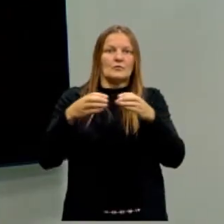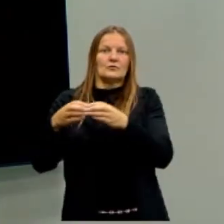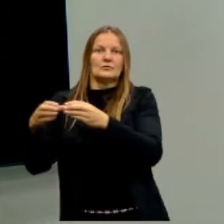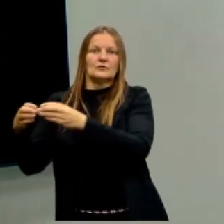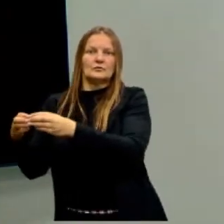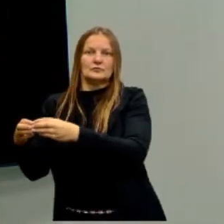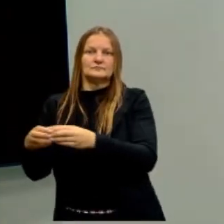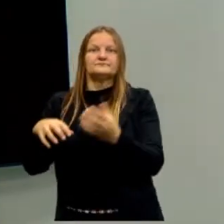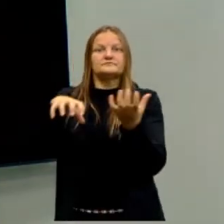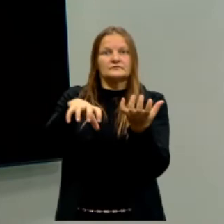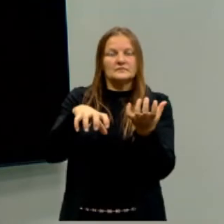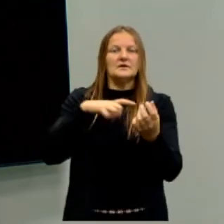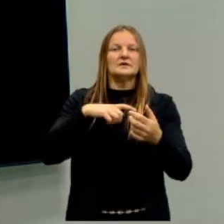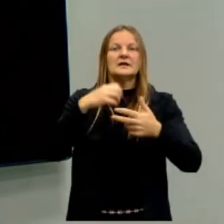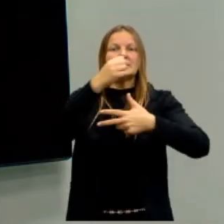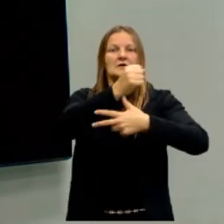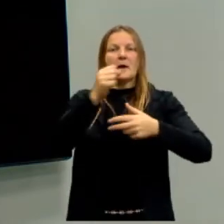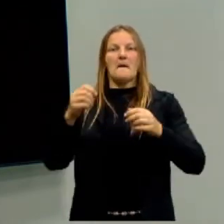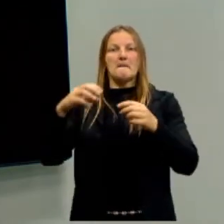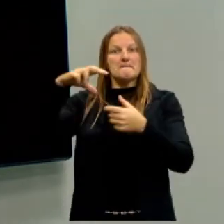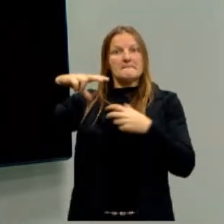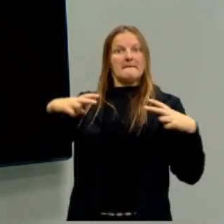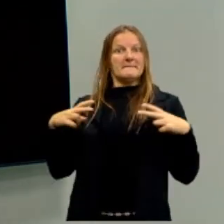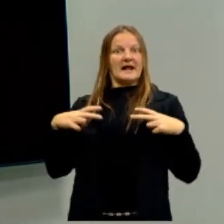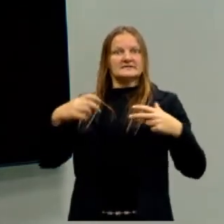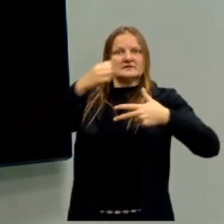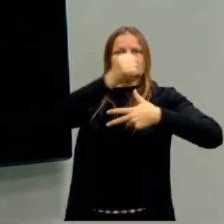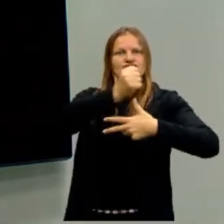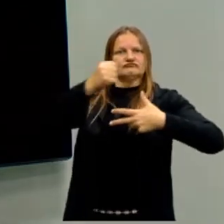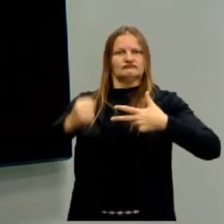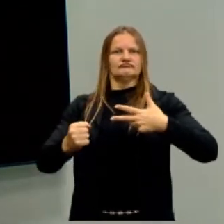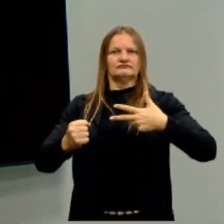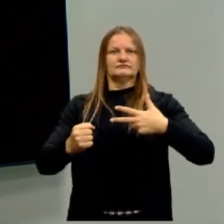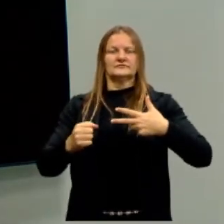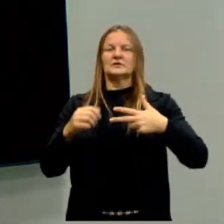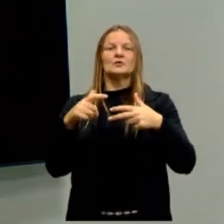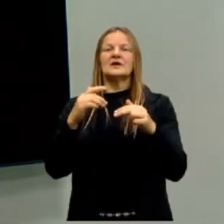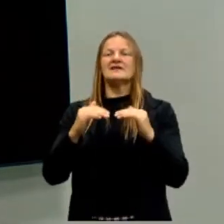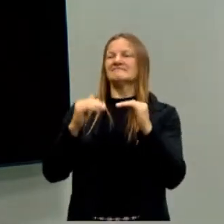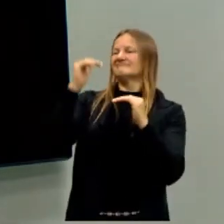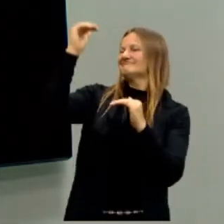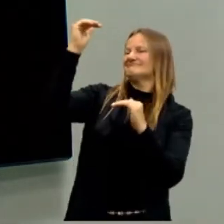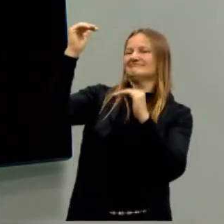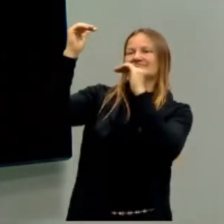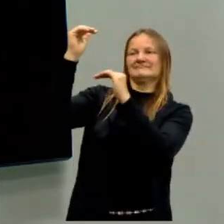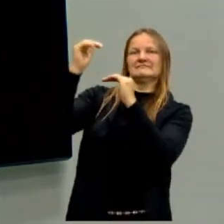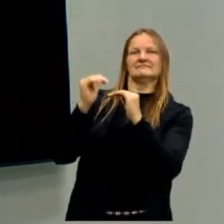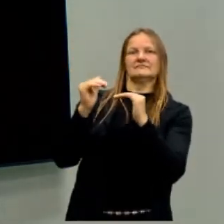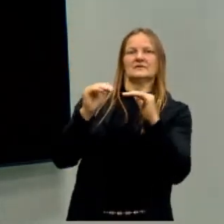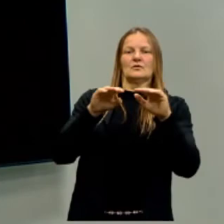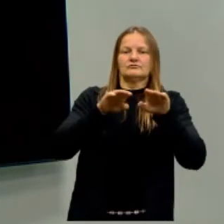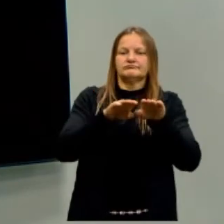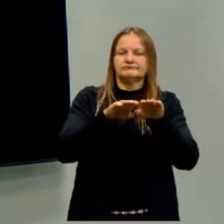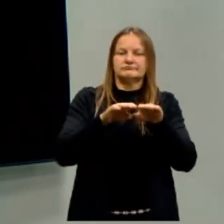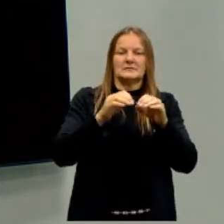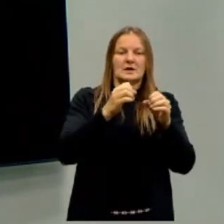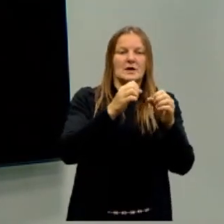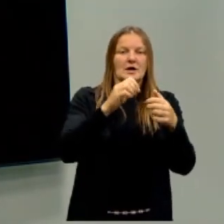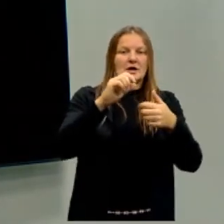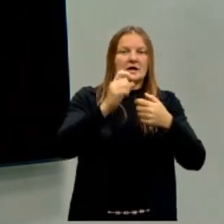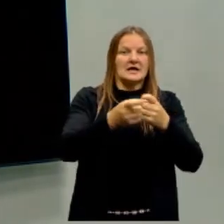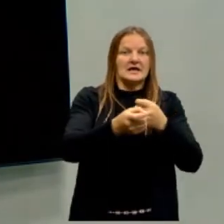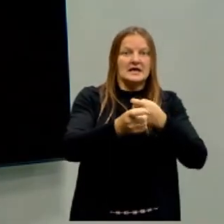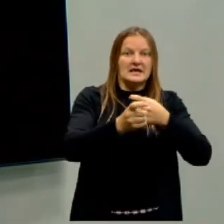temos a Praça dos Três Poderes. Ou seja, não há ou não tem um mais alto que o outro. Elas estão no mesmo pé de igualdade.